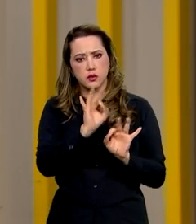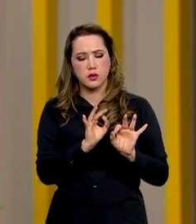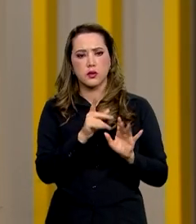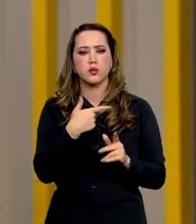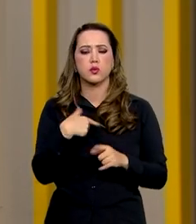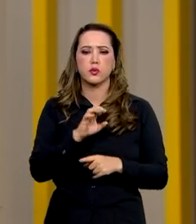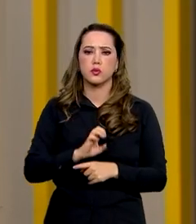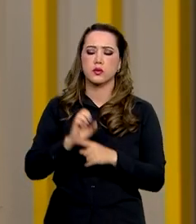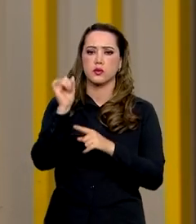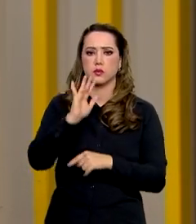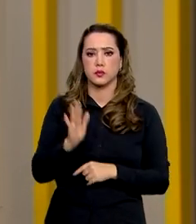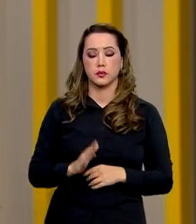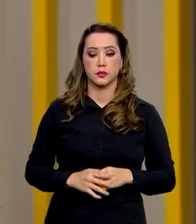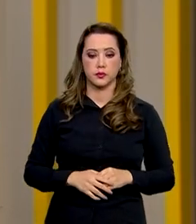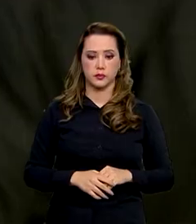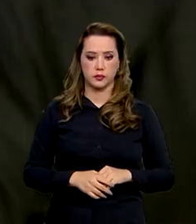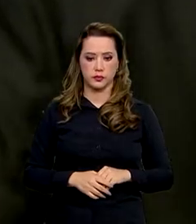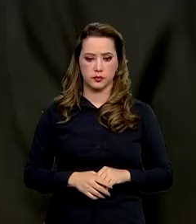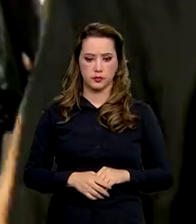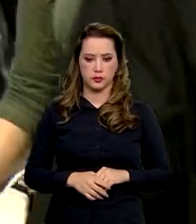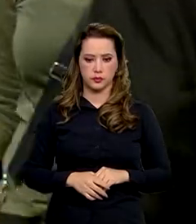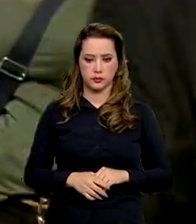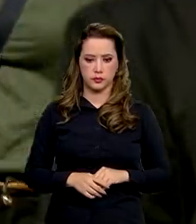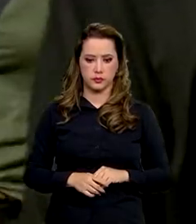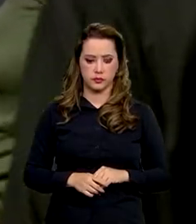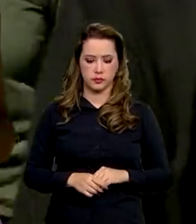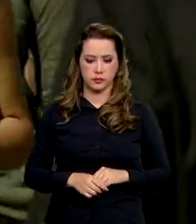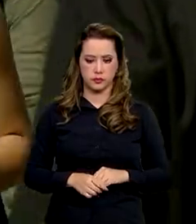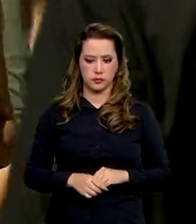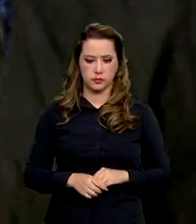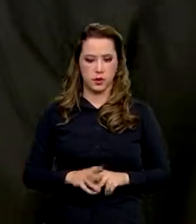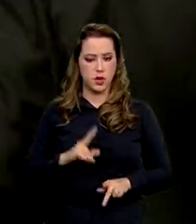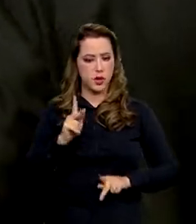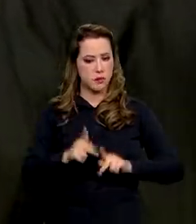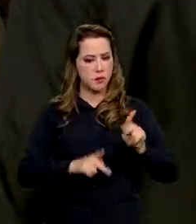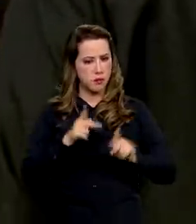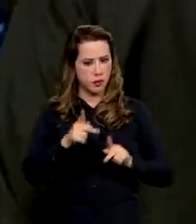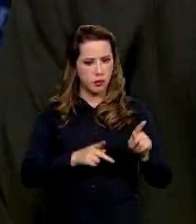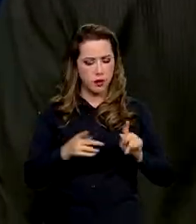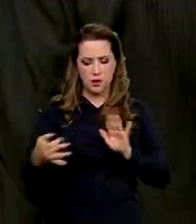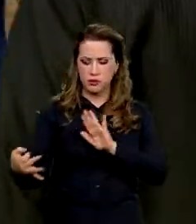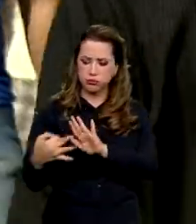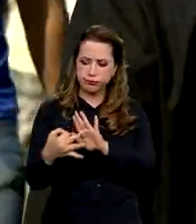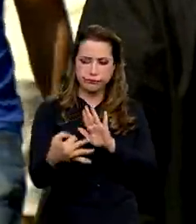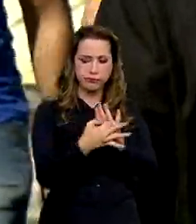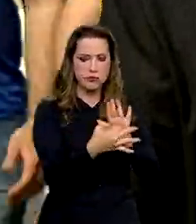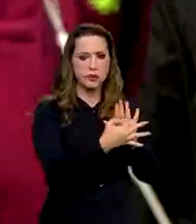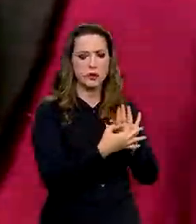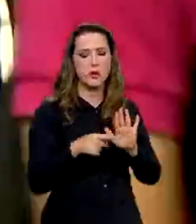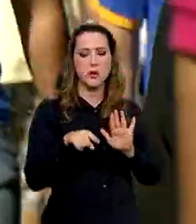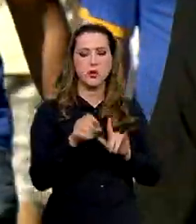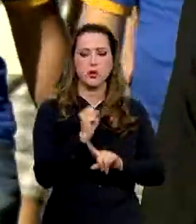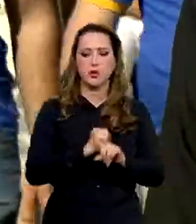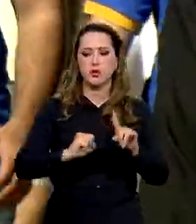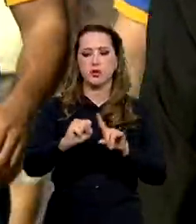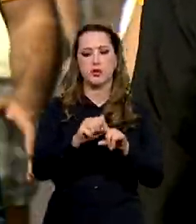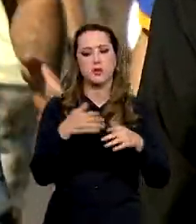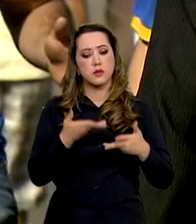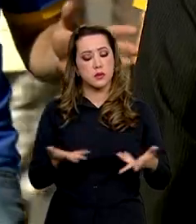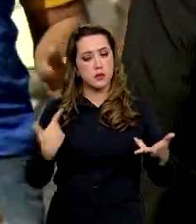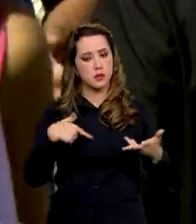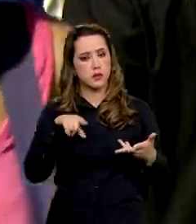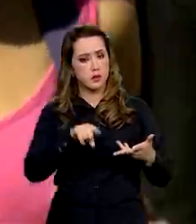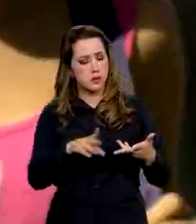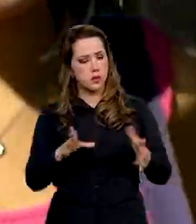do Estado brasileiro. A população foi ouvida por meio de movimentos sociais e entidades da